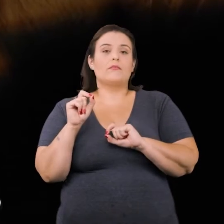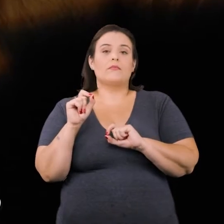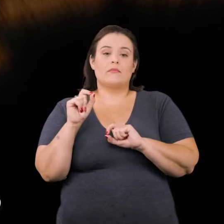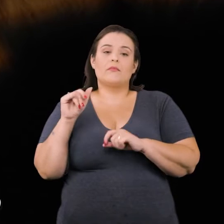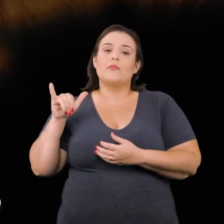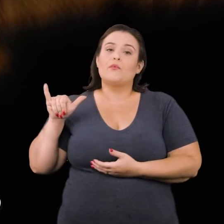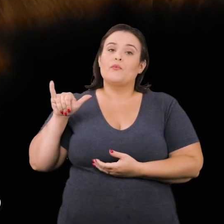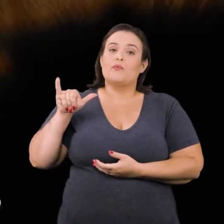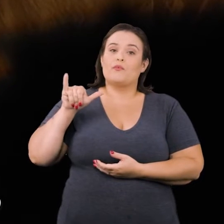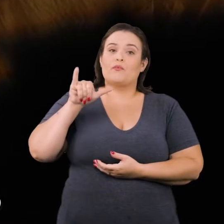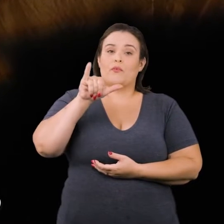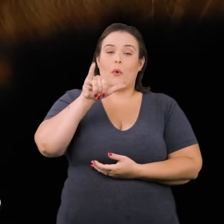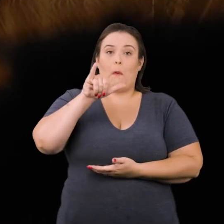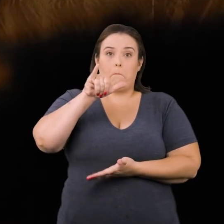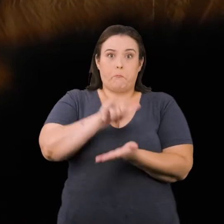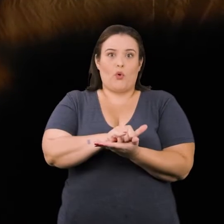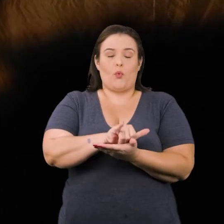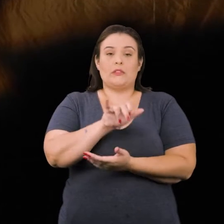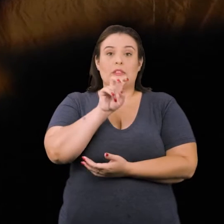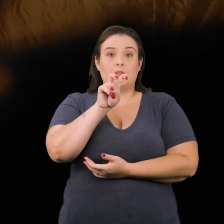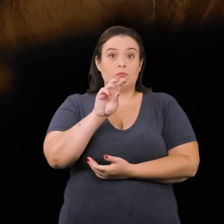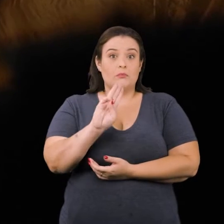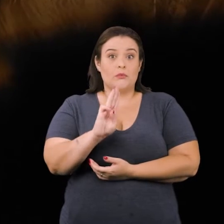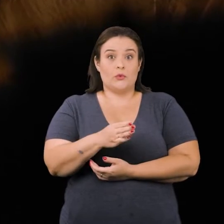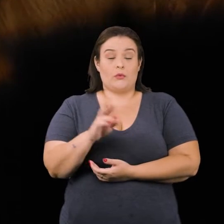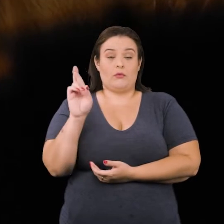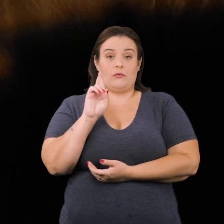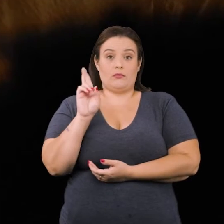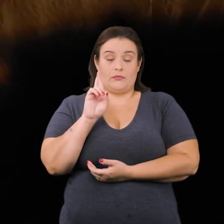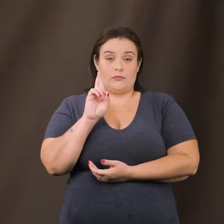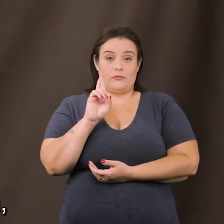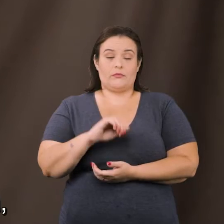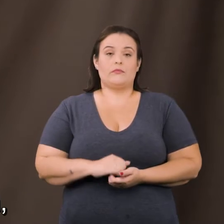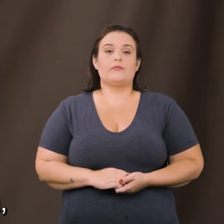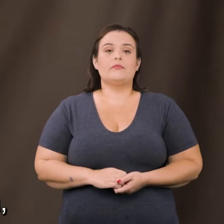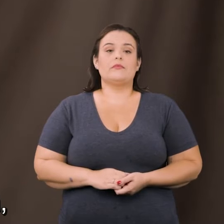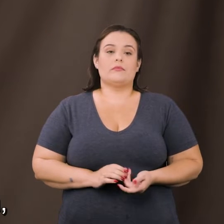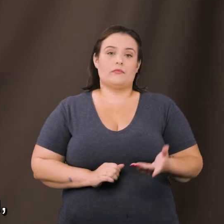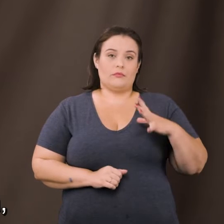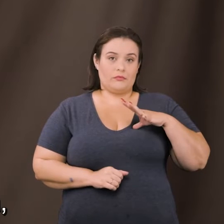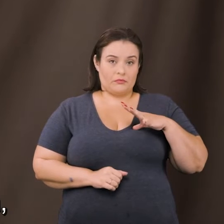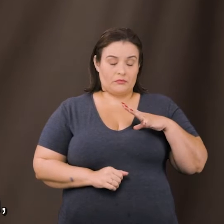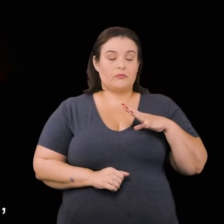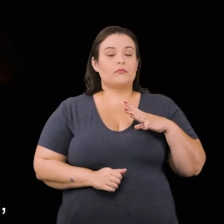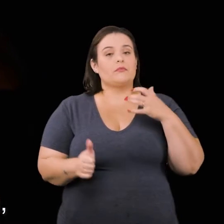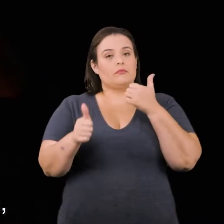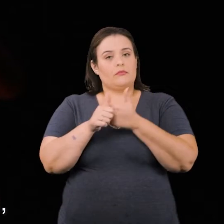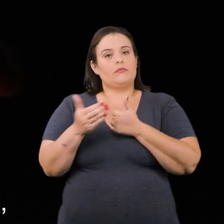queda de um avião com 5 milhões de reais numa cidade aqui